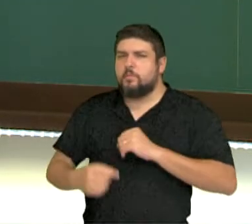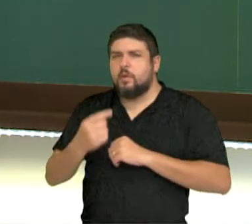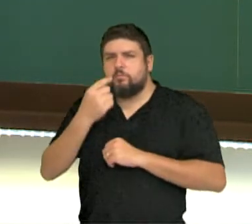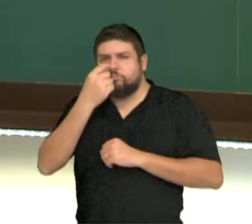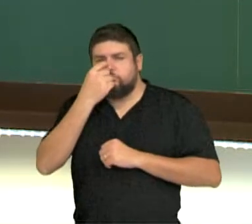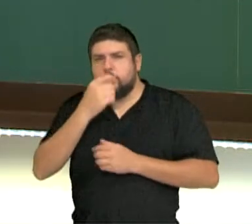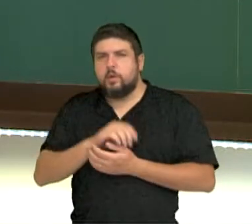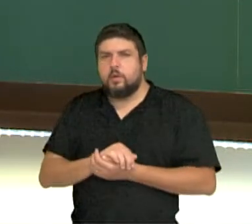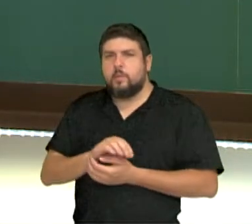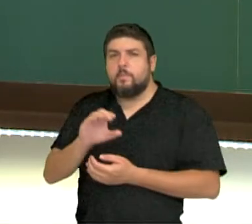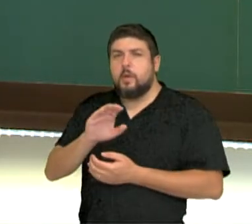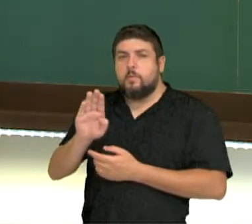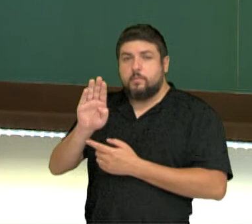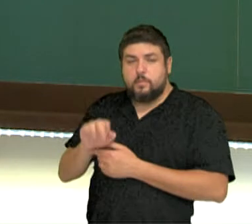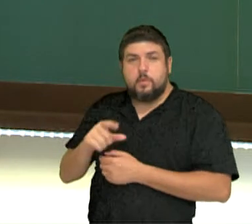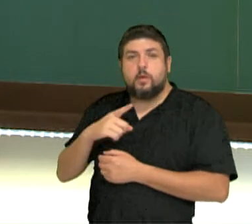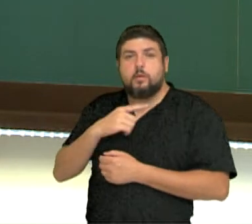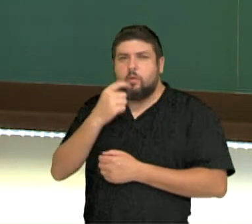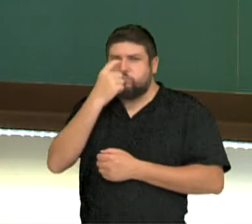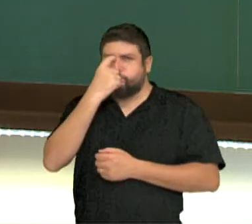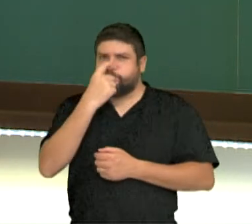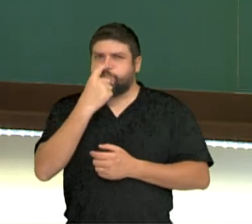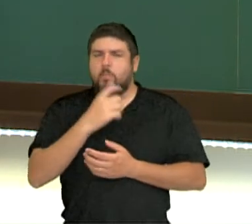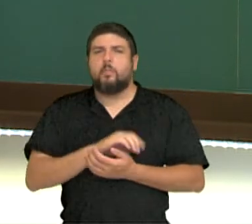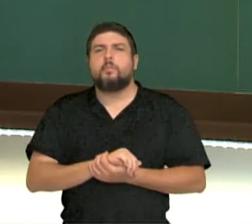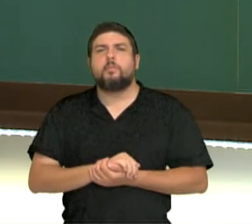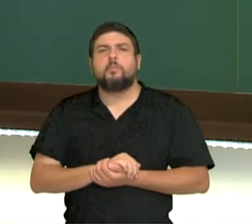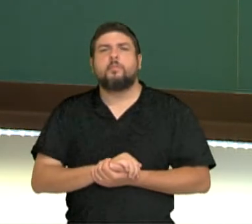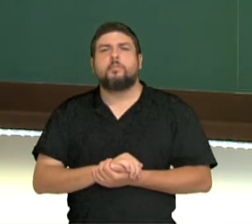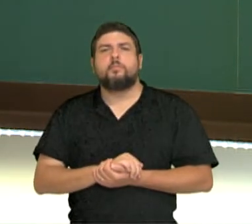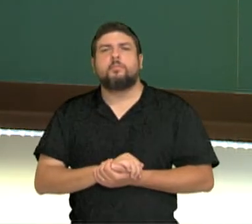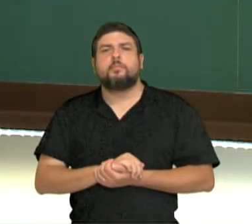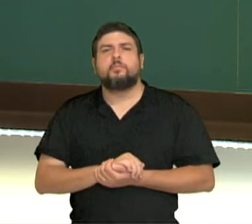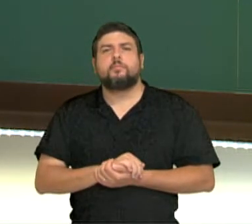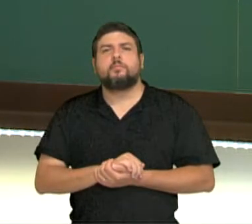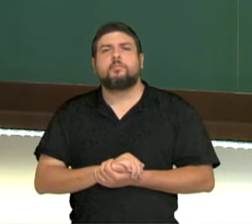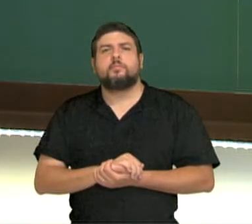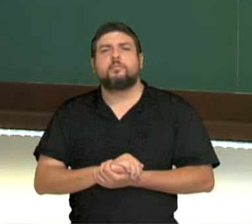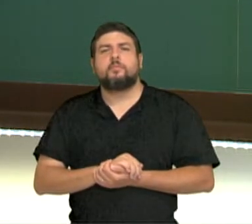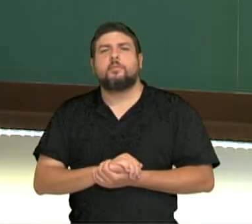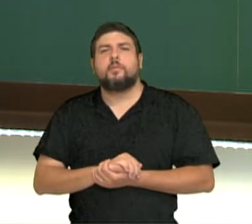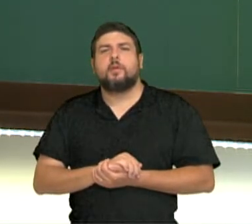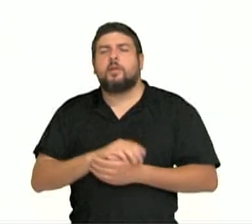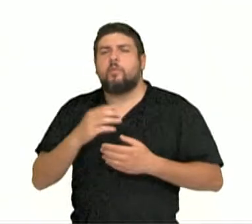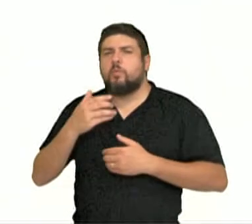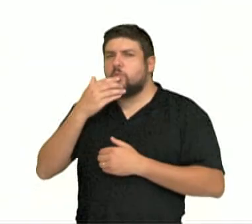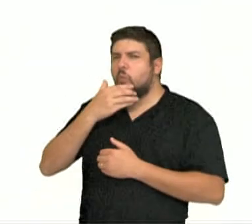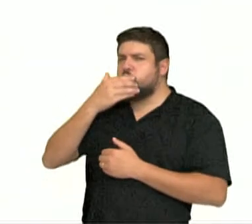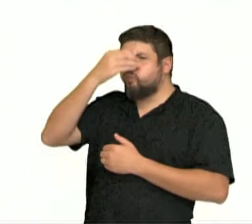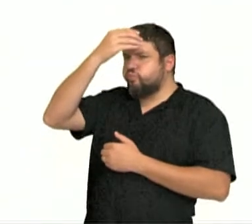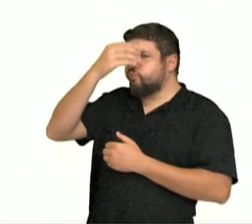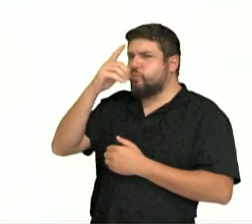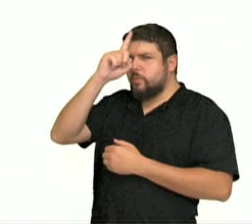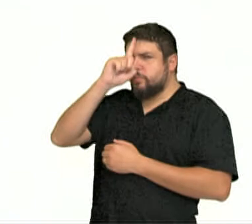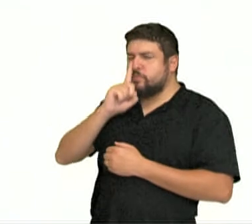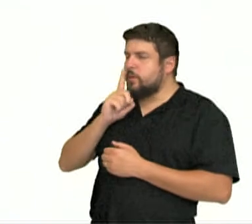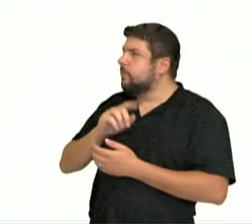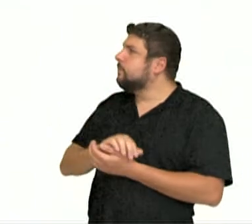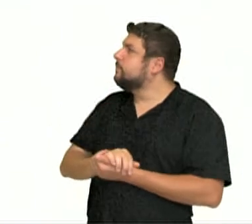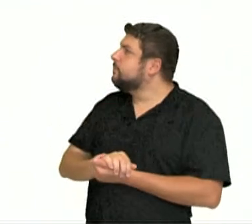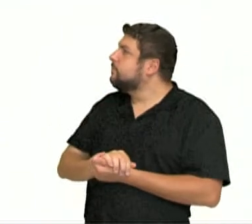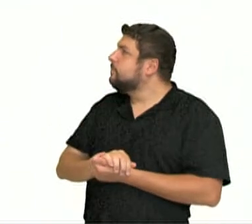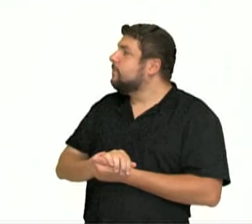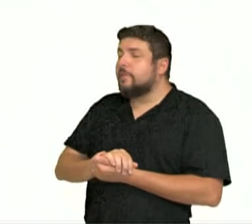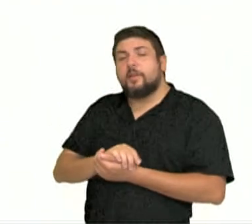Bergerá tem o nariz grande. E chegamos aqui ao Homer Simpson. Ele diz, peinando-me.